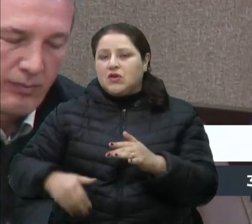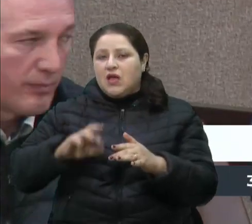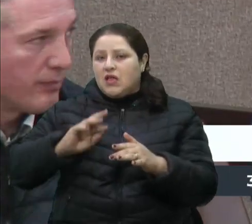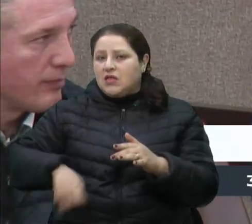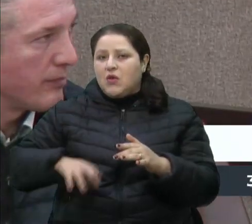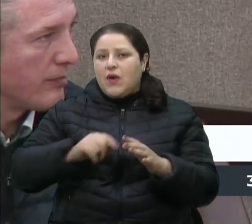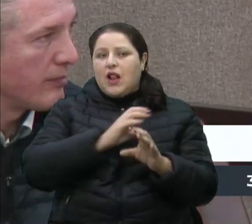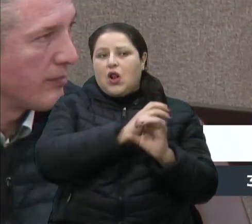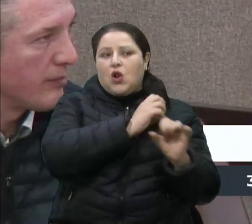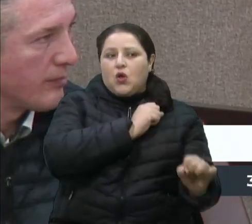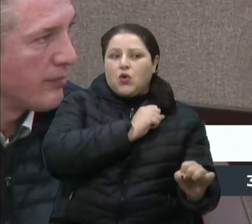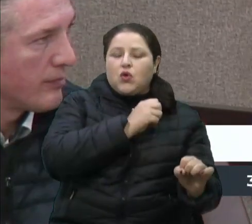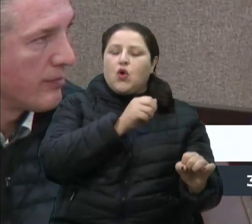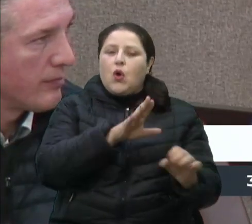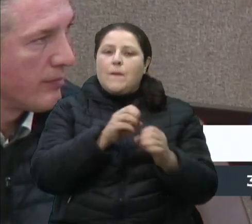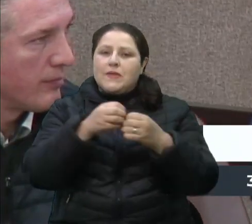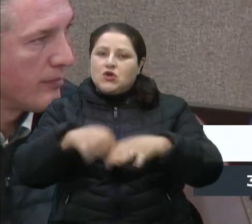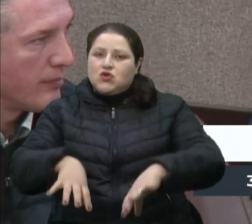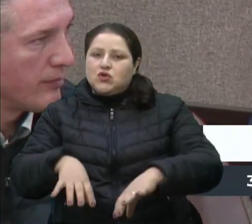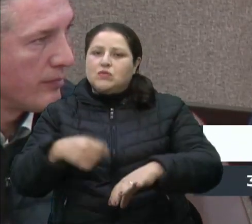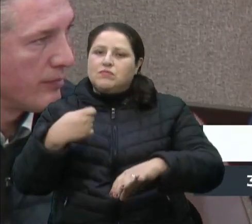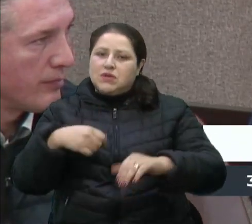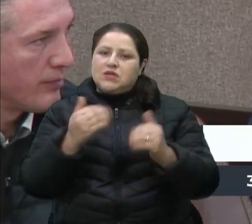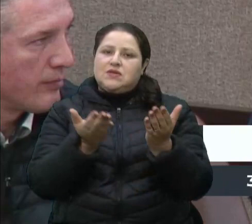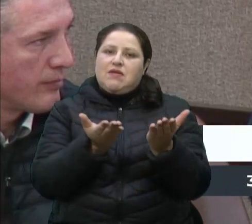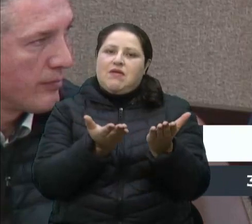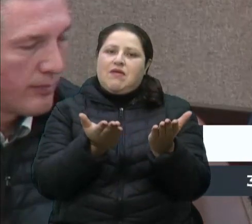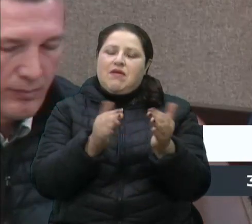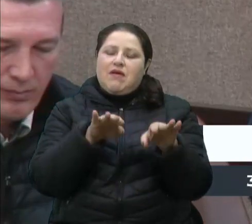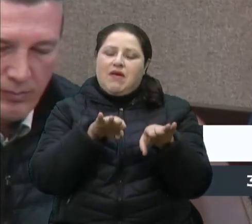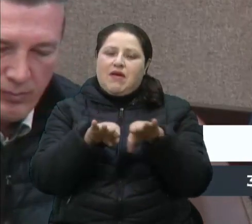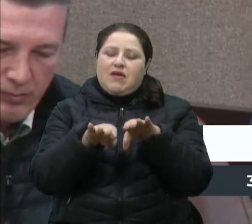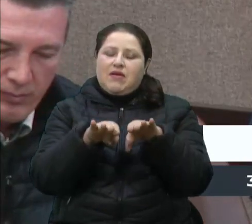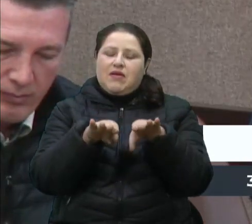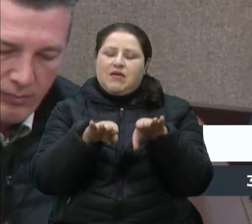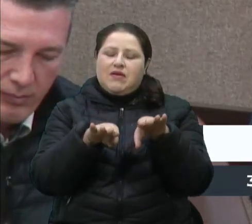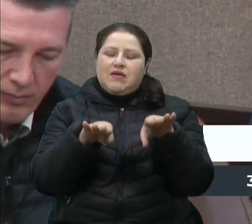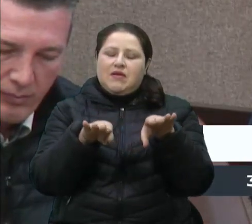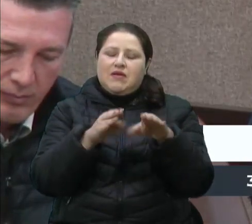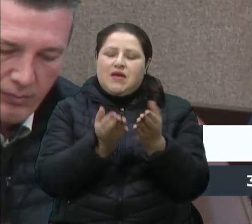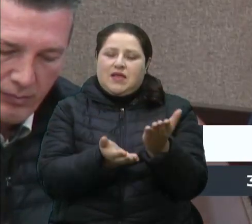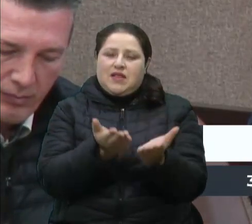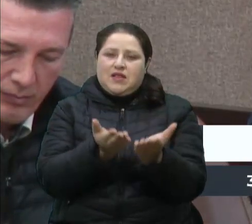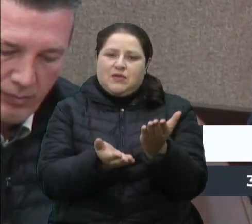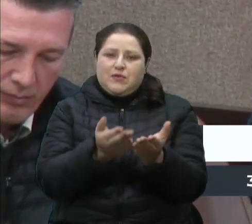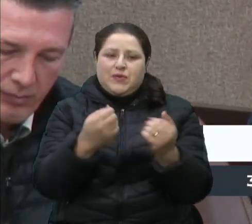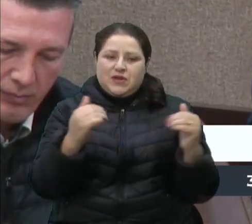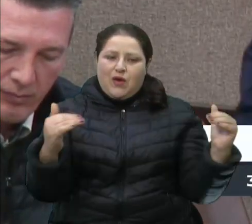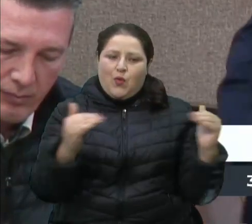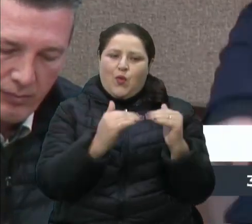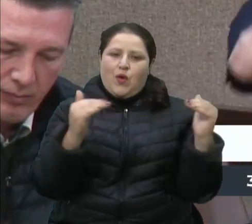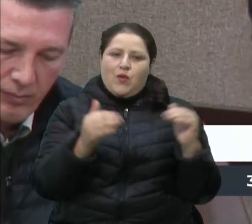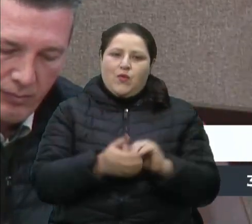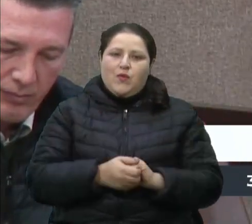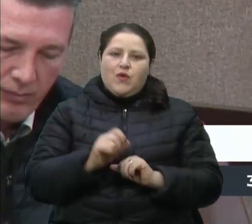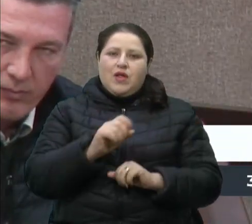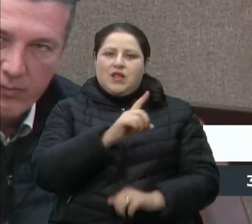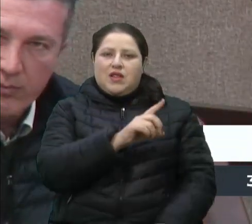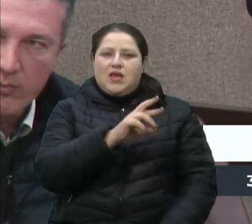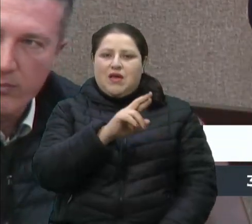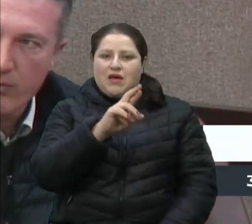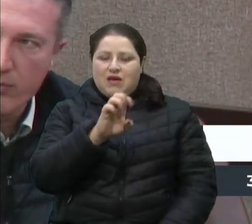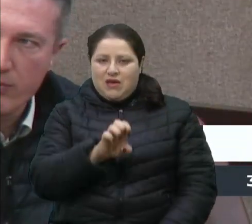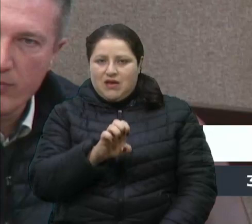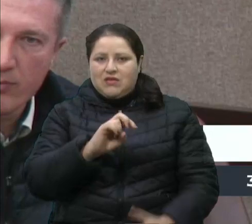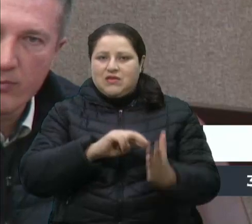não o prejuízo, mas o equilíbrio. Então, se lá o final do DRE, DRE é demonstrativo de resultado, se lá no final